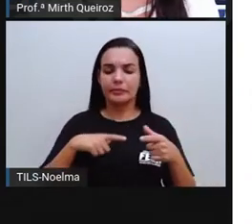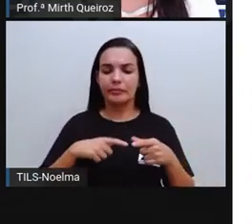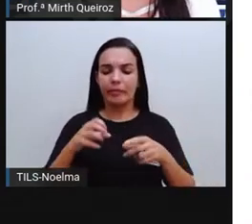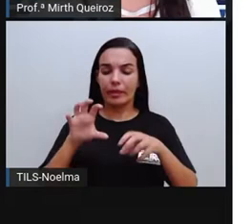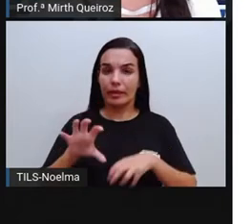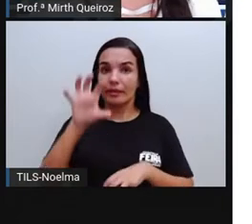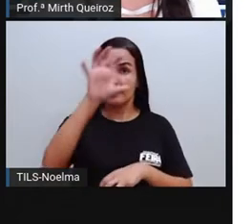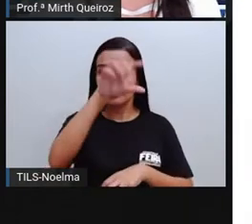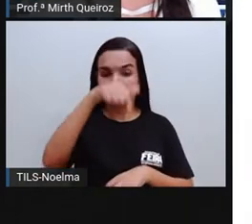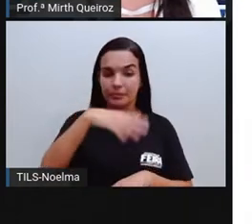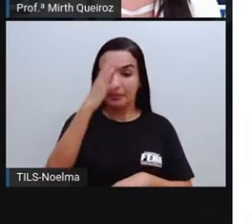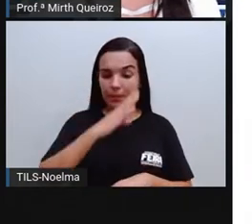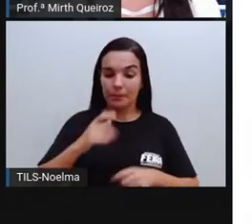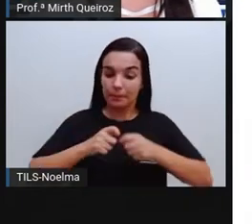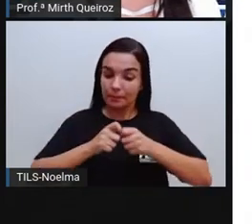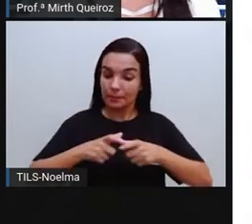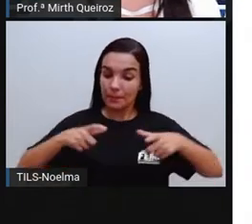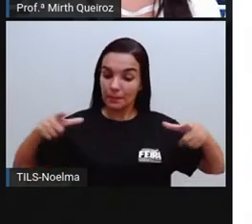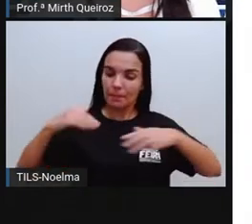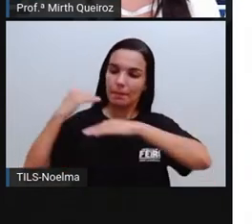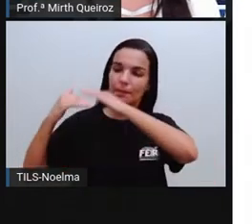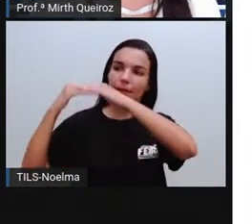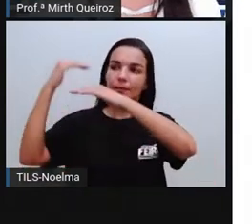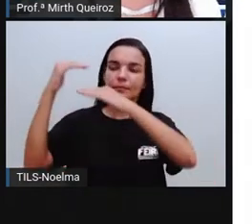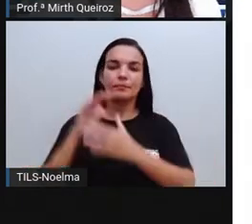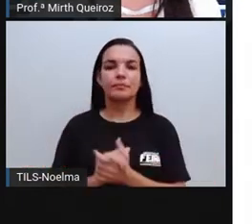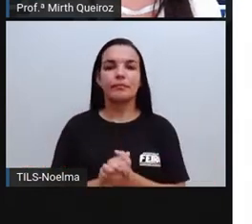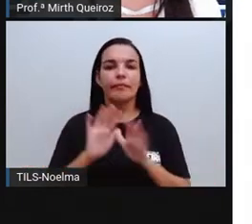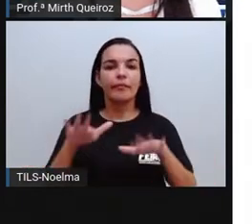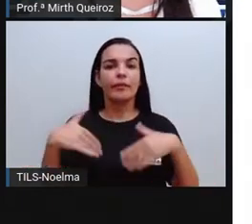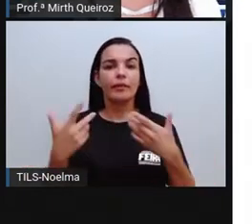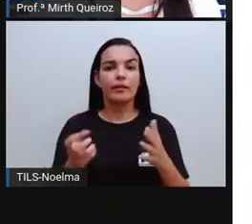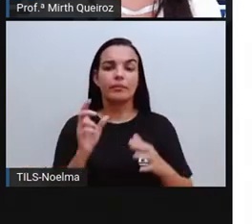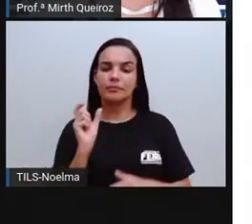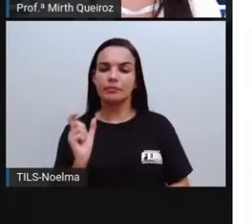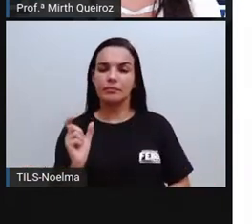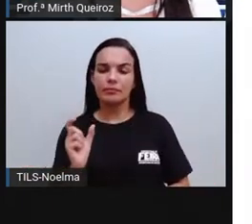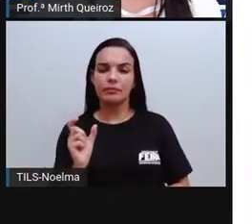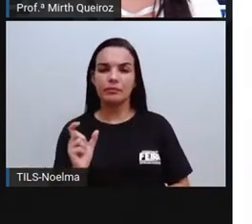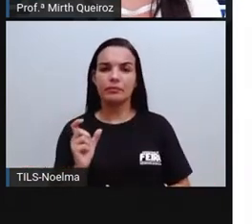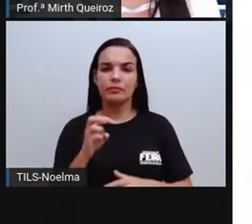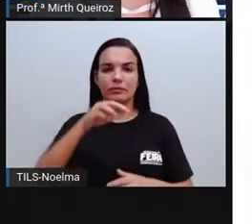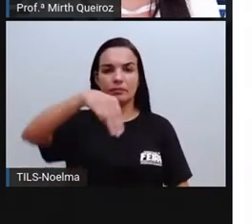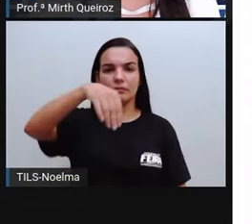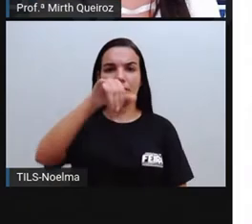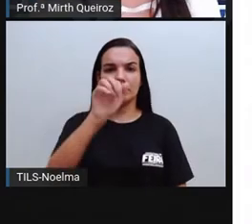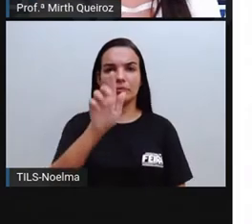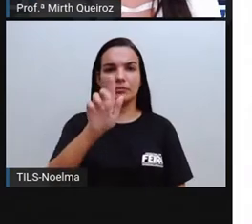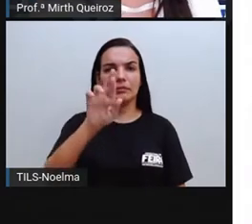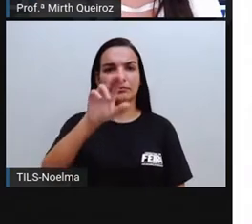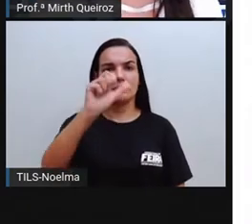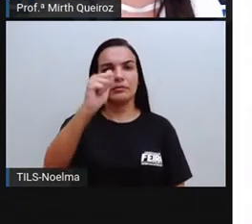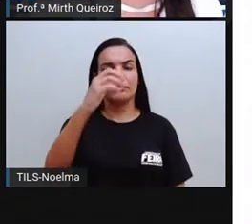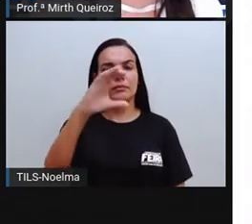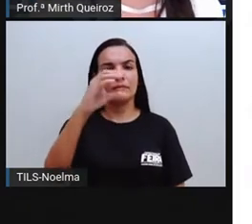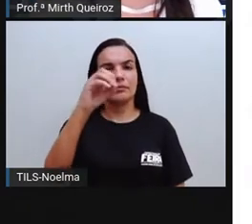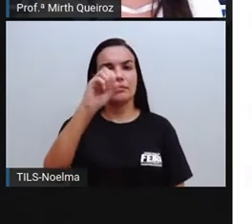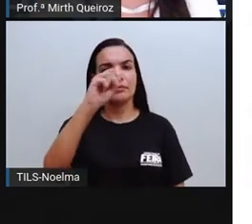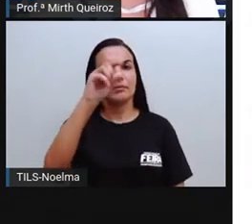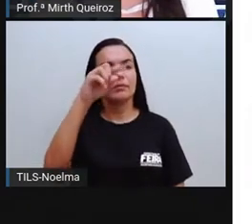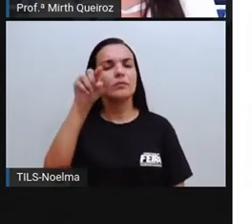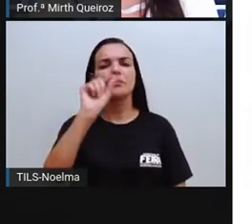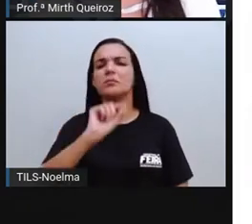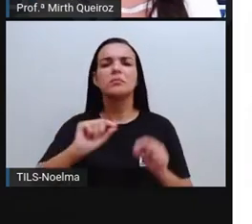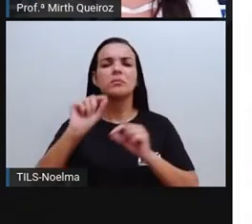desenvolvessem. O termo migrações corresponde à mobilidade espacial da população. Ou seja, é o ato de trocar